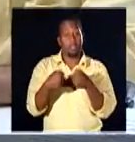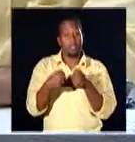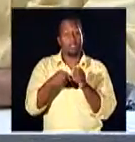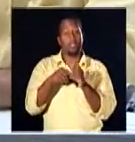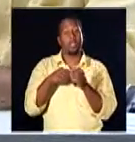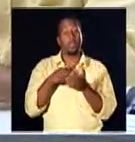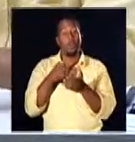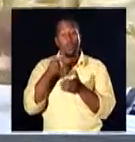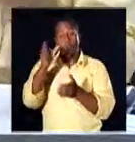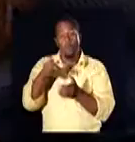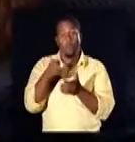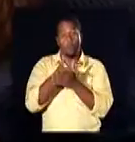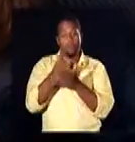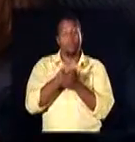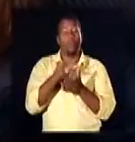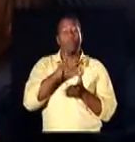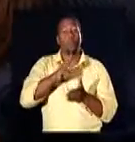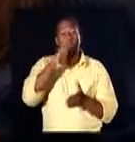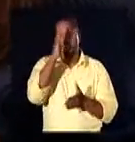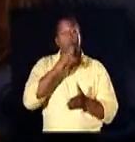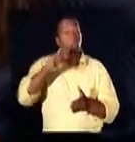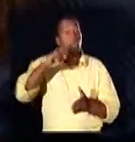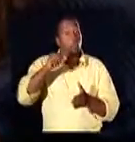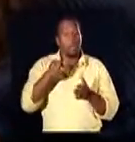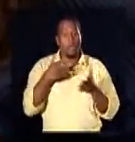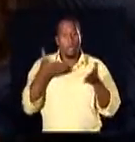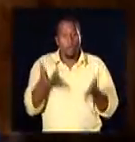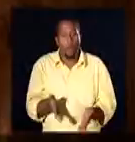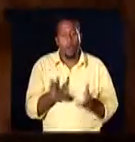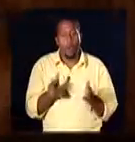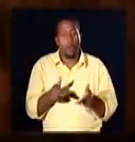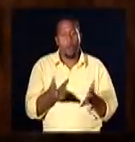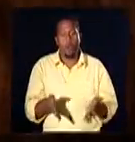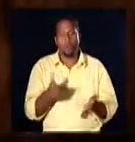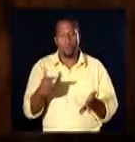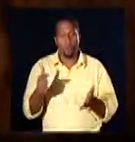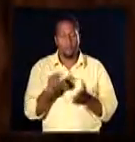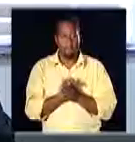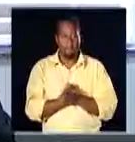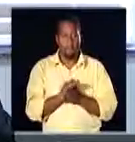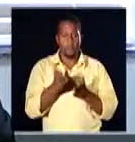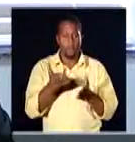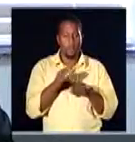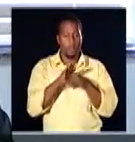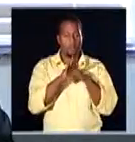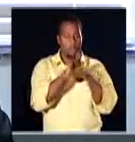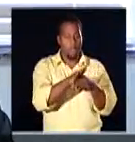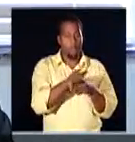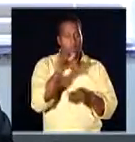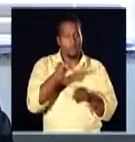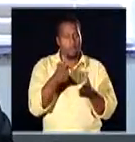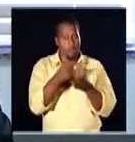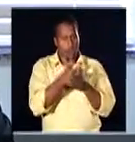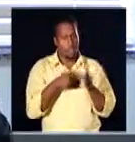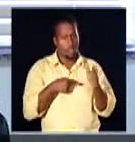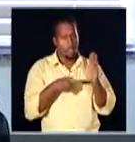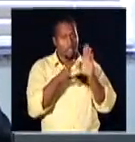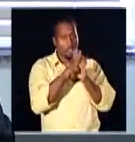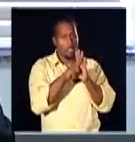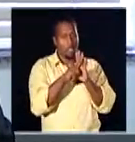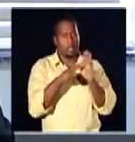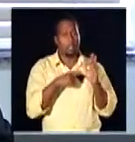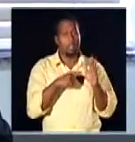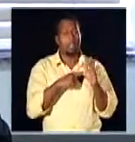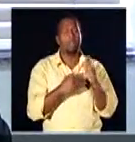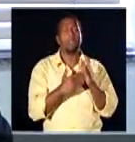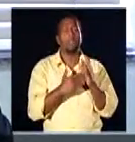a lei de defesa do consumidor nunca foi tão usada no Brasil como neste momento. A questão da proteção do consumidor